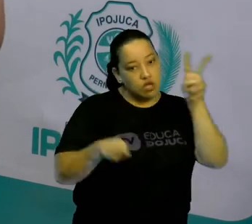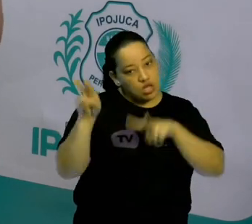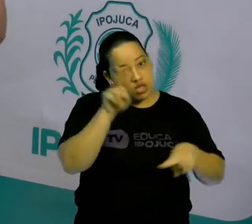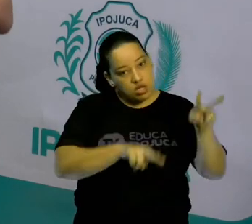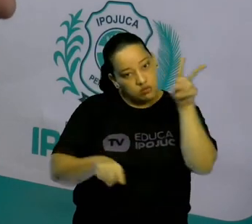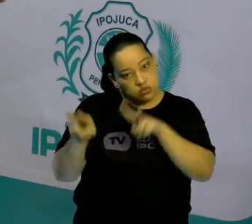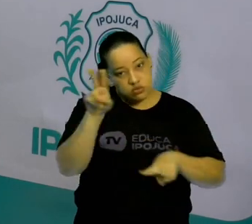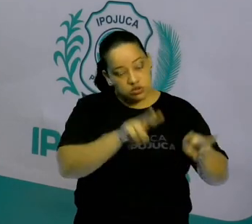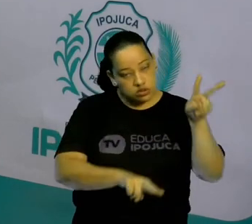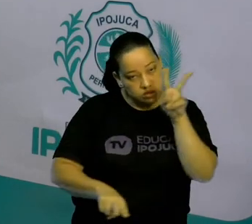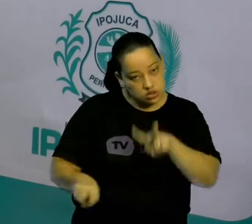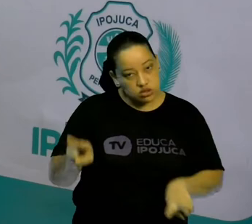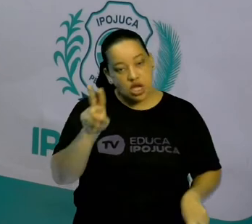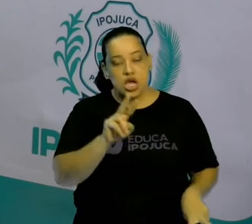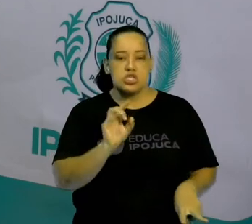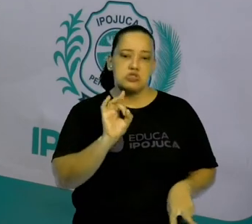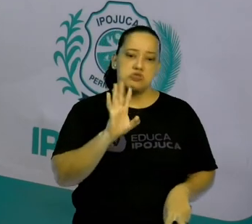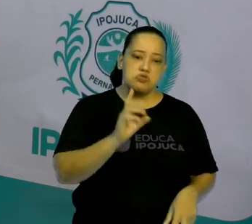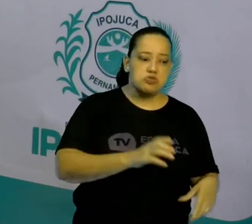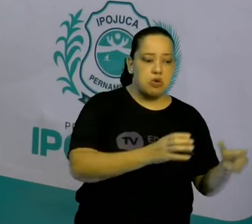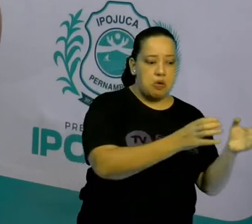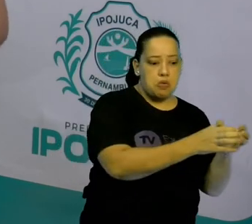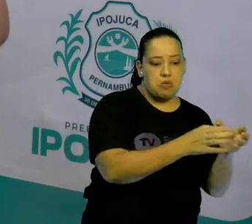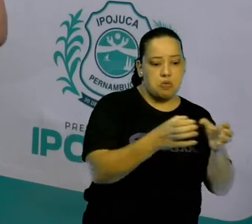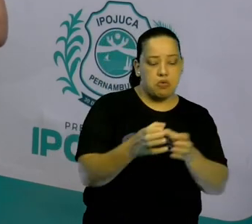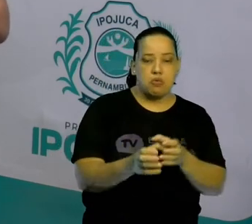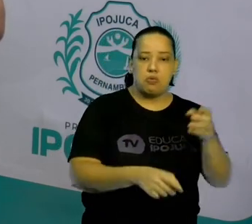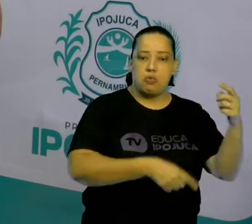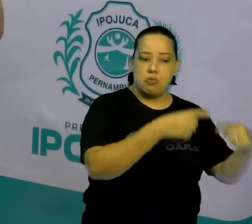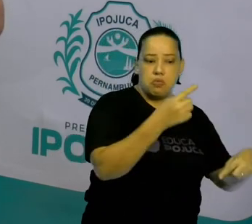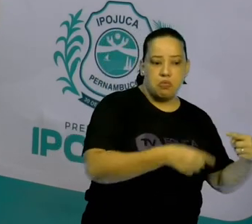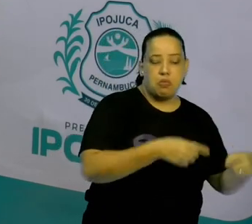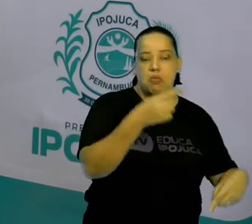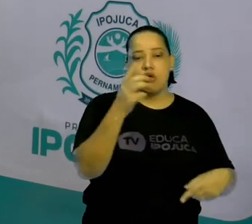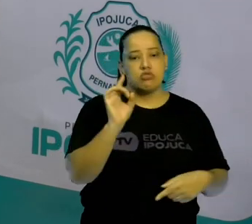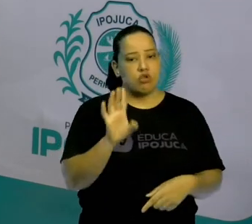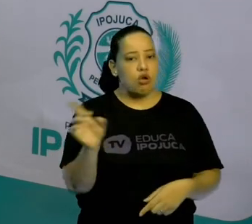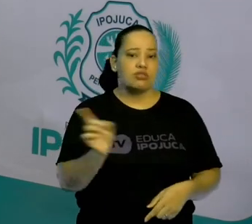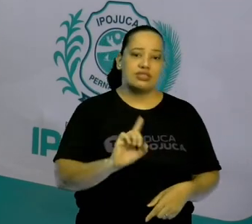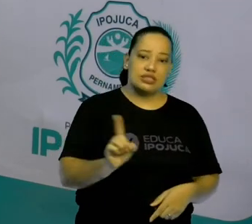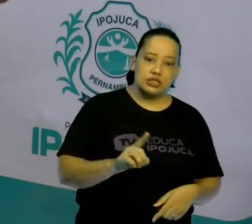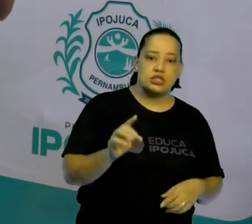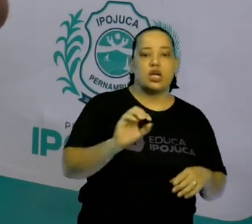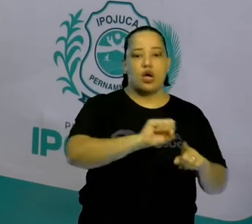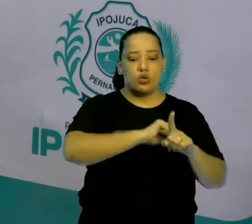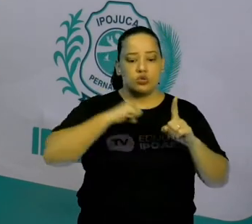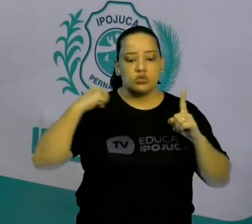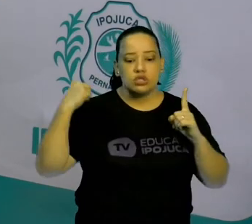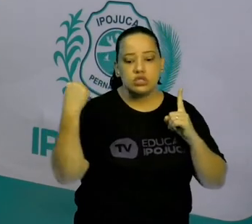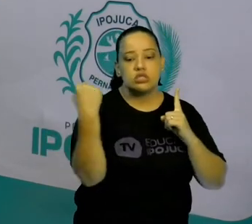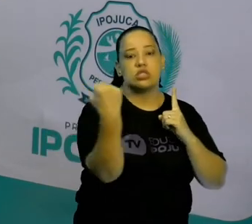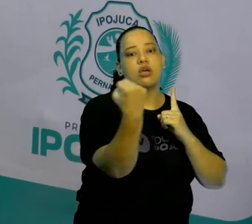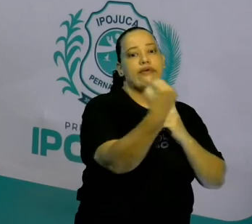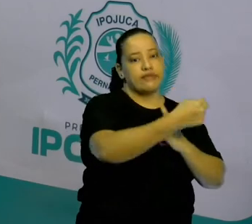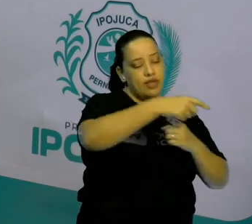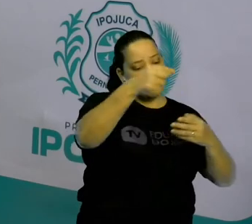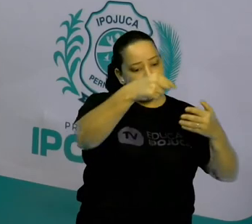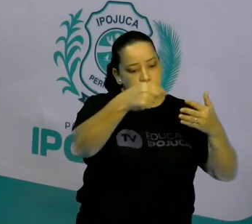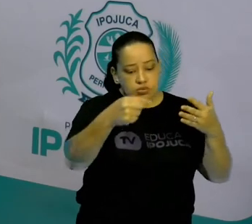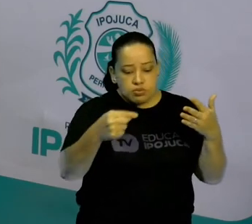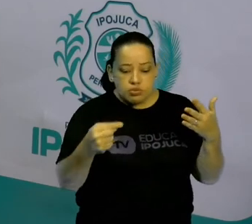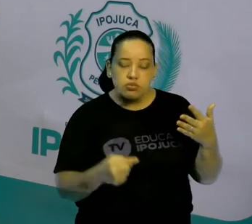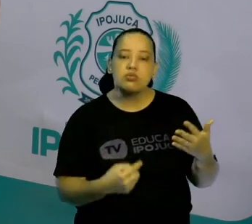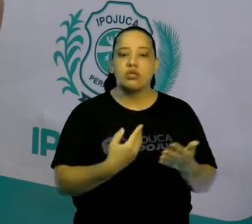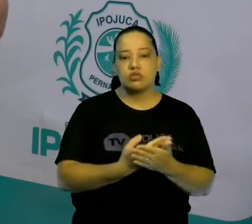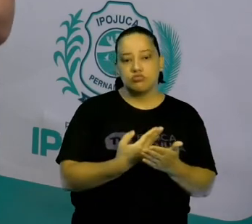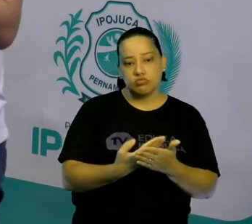estudar a luta de classes ou estudar os riscos, mas você vai estudar a sociedade por vários aspectos. Ok?